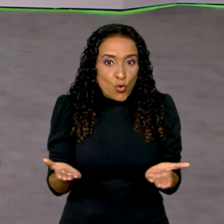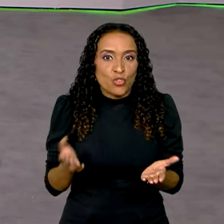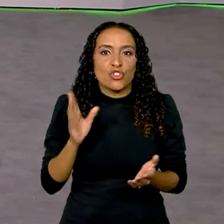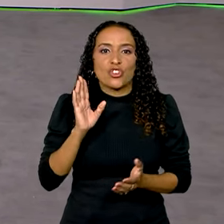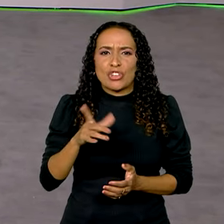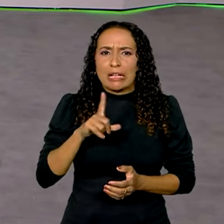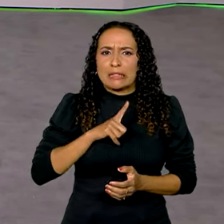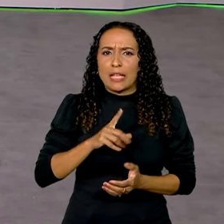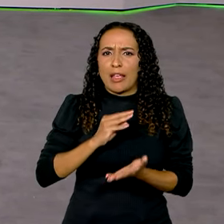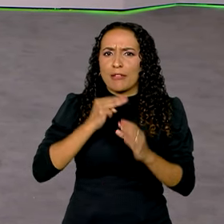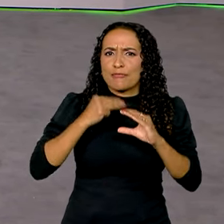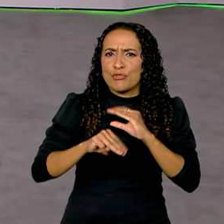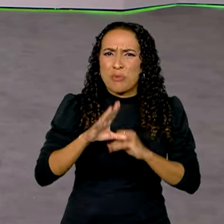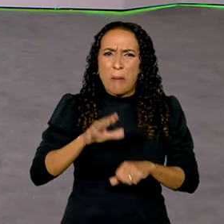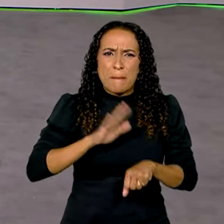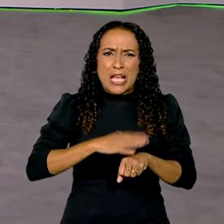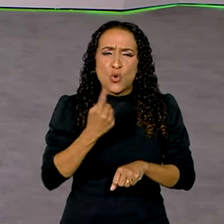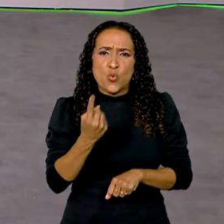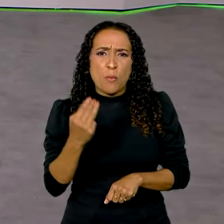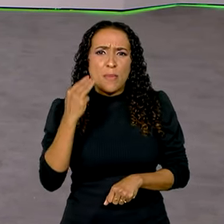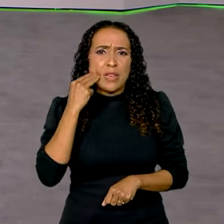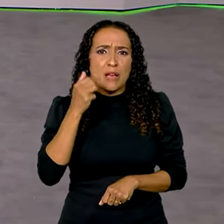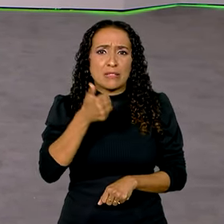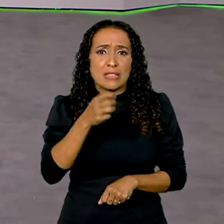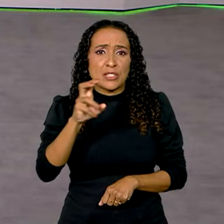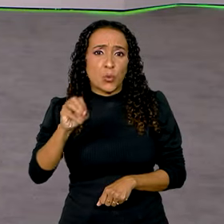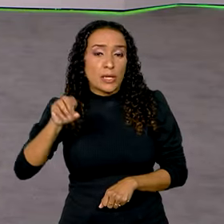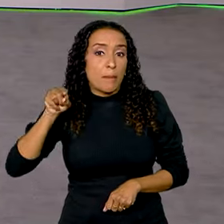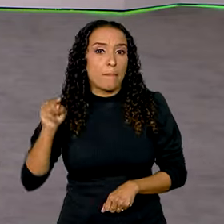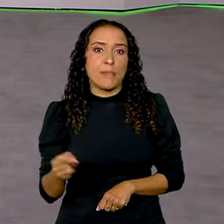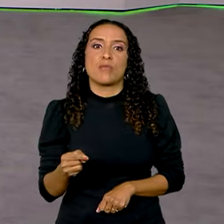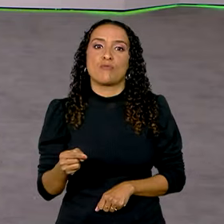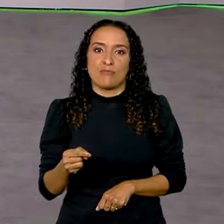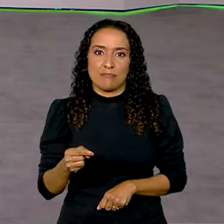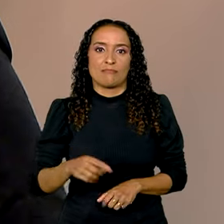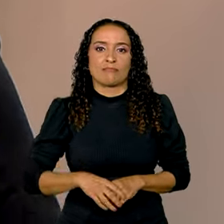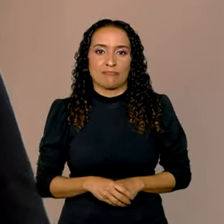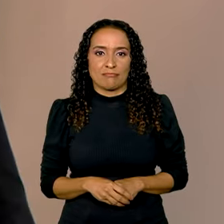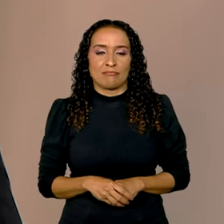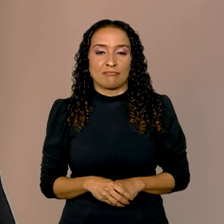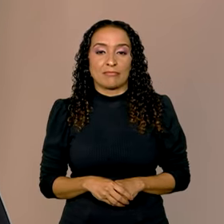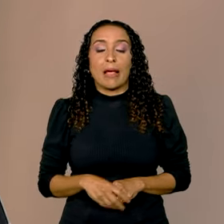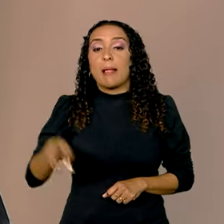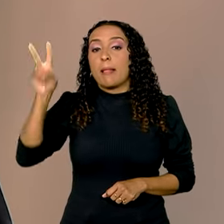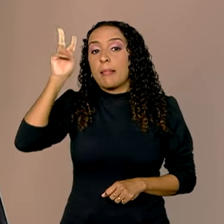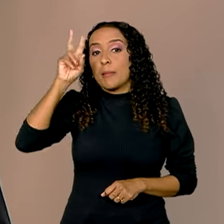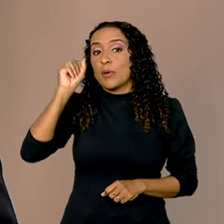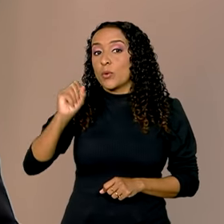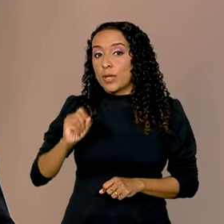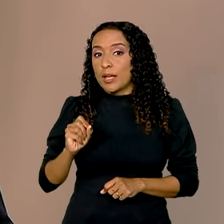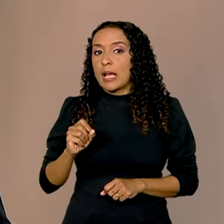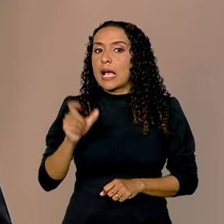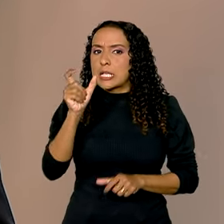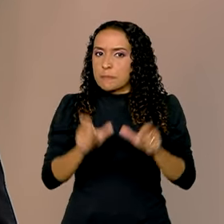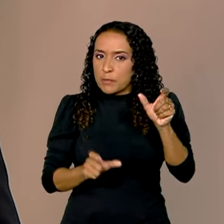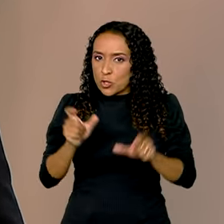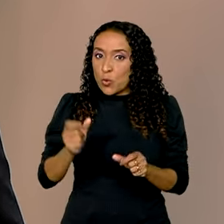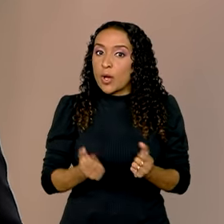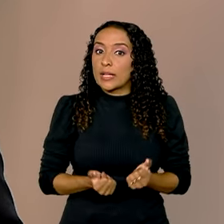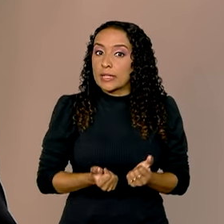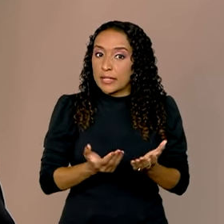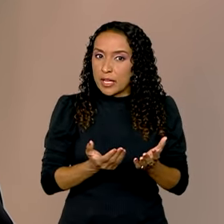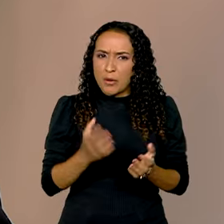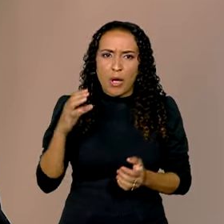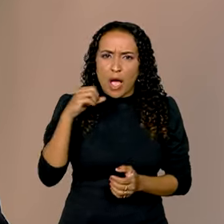já tinham sido enviadas mais de 1 milhão e 150 mil delas. Lembrando de que essas pessoas que